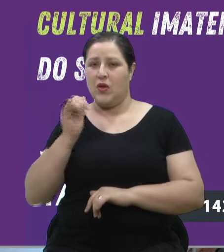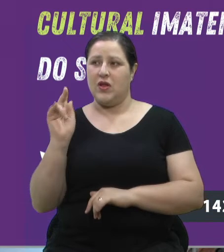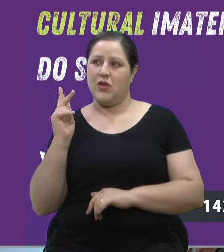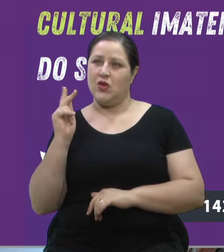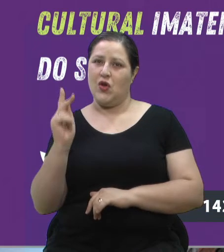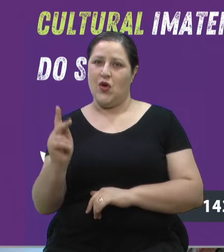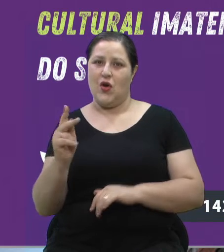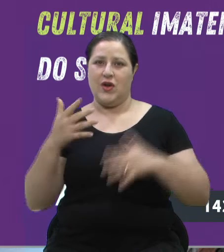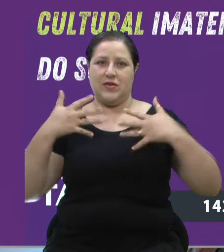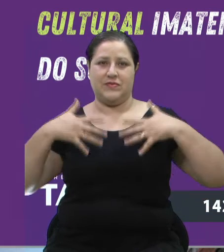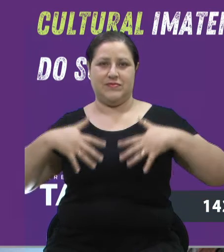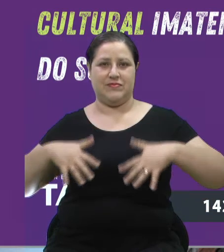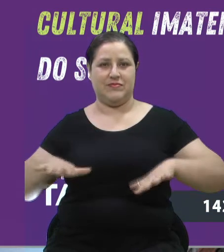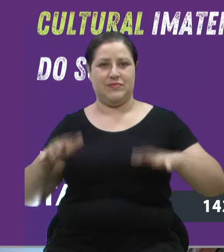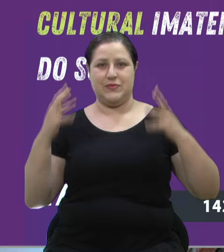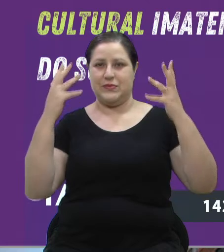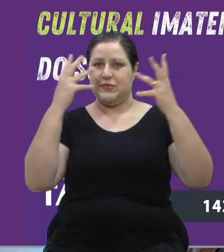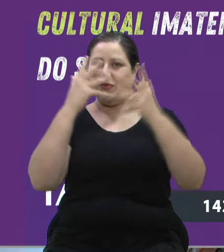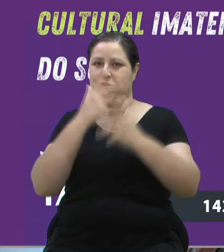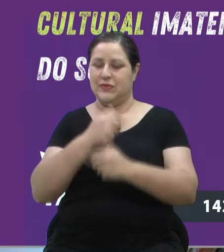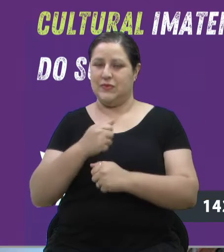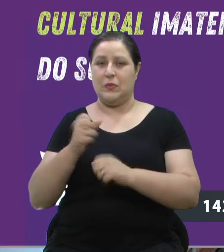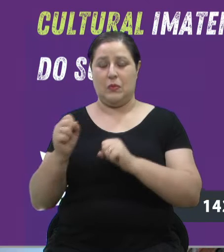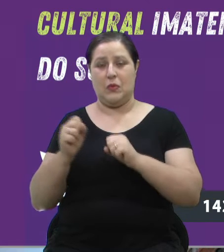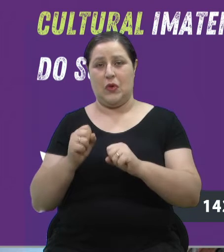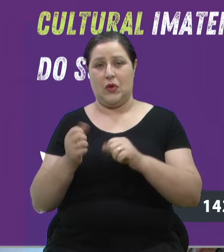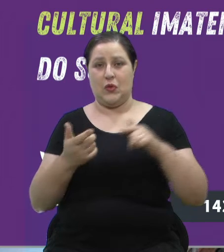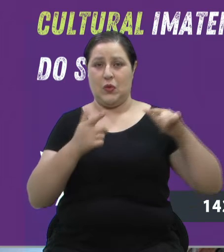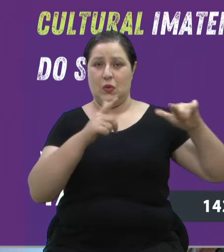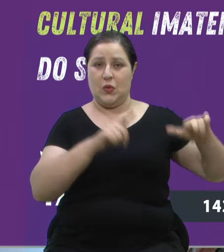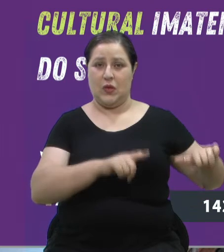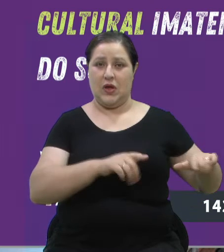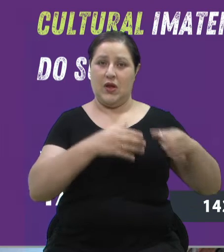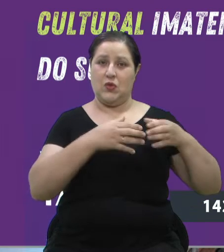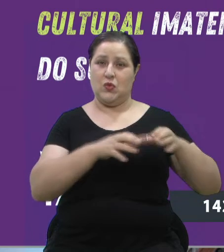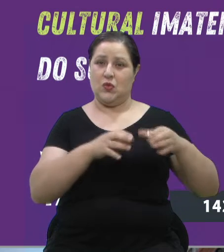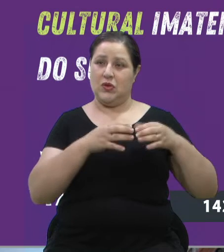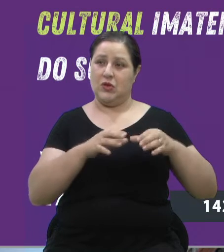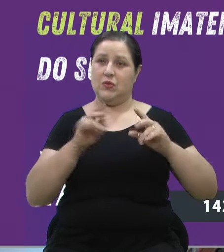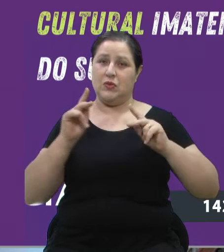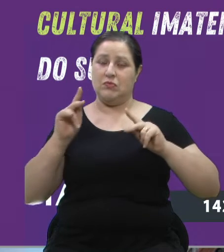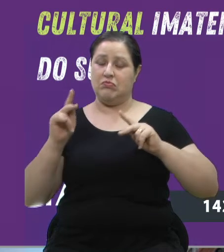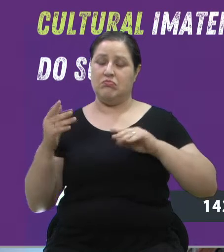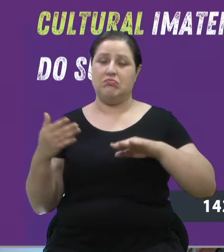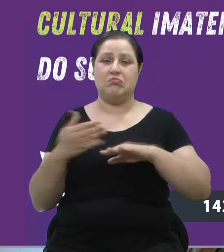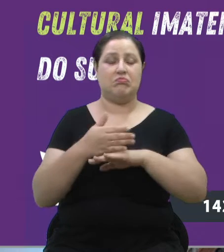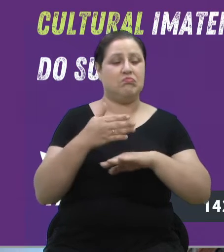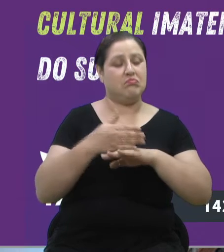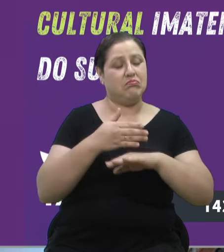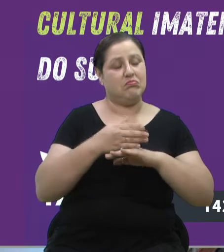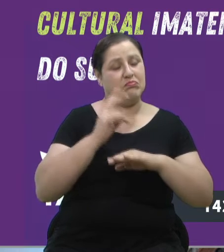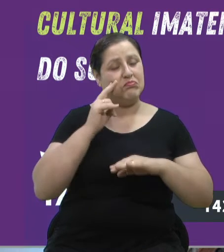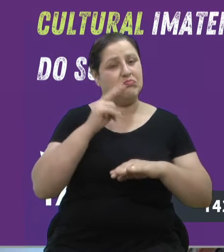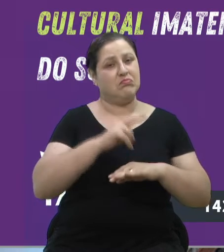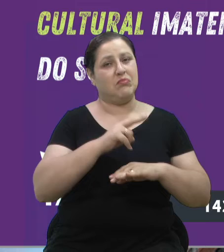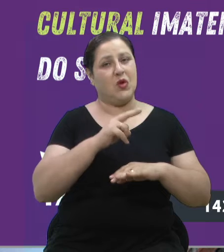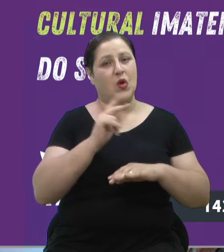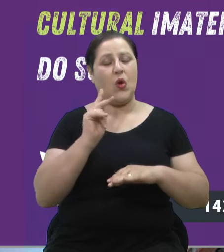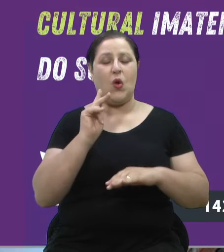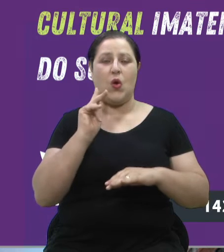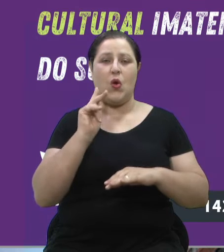disso mais uma opção, um ponto turístico que conte, de fato, um pouquinho mais da nossa história, durante todo o período